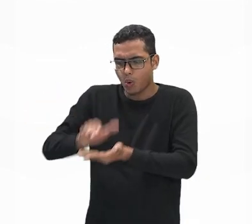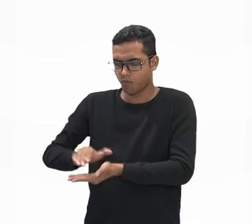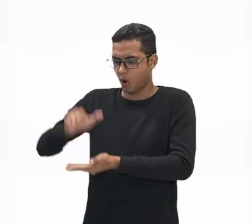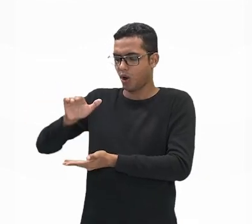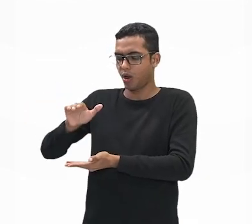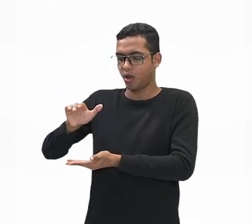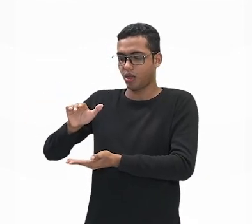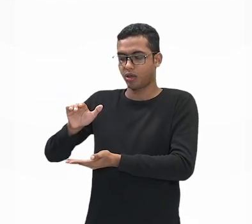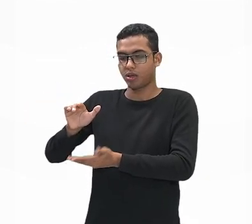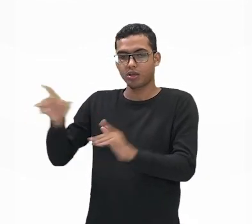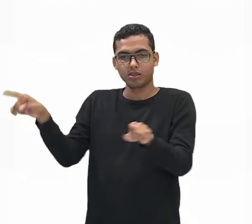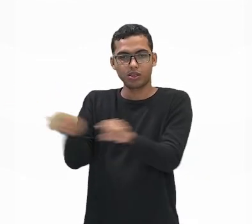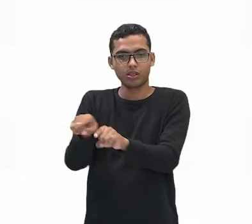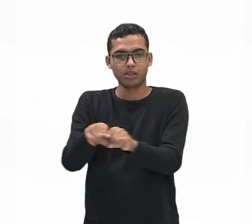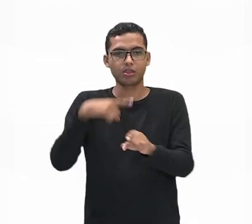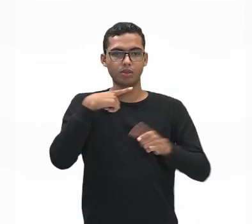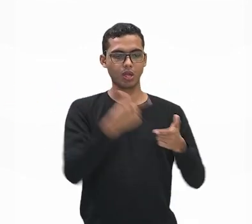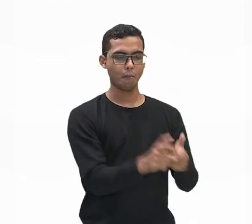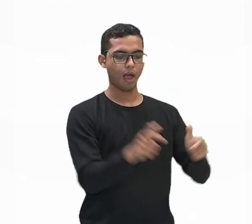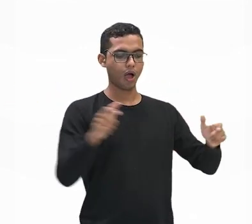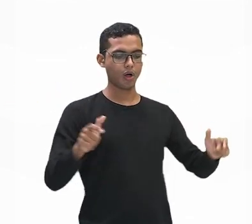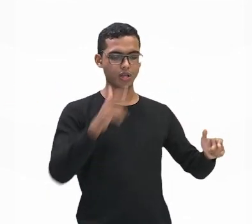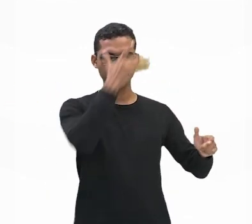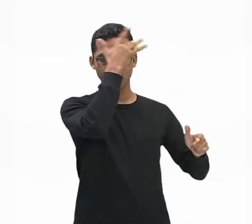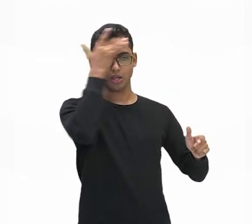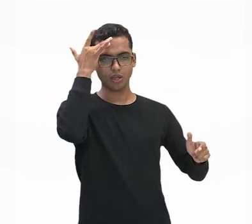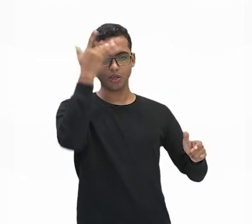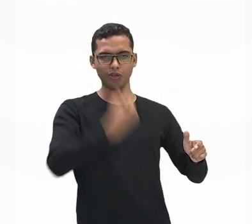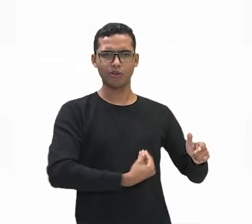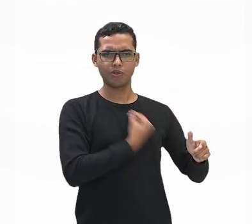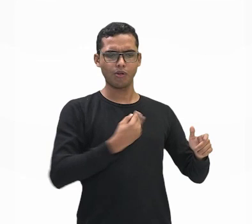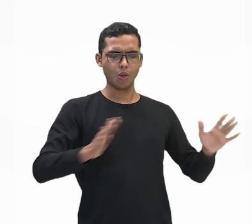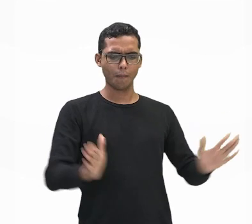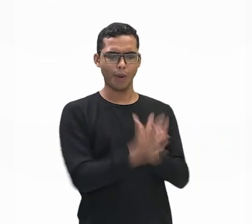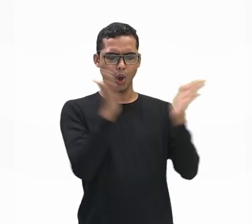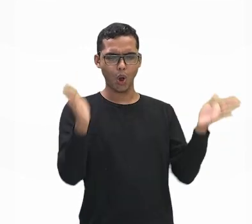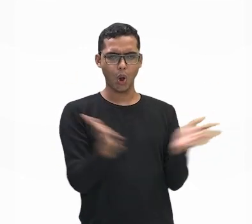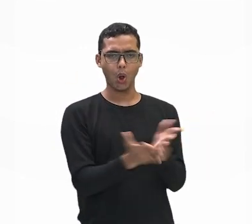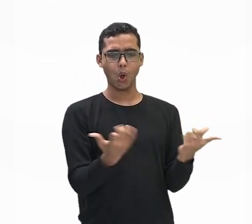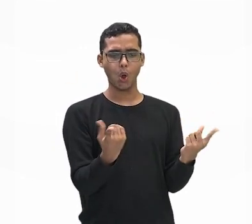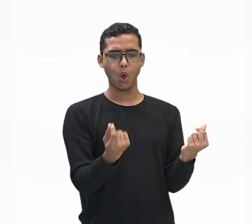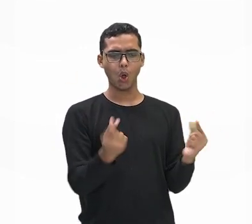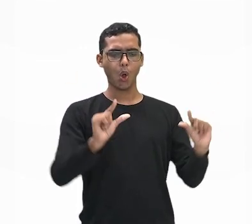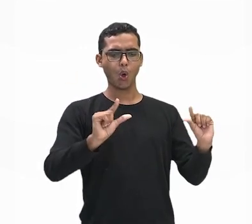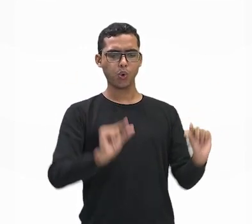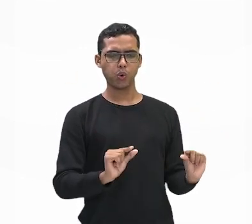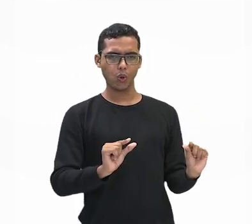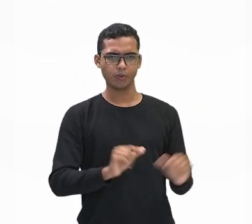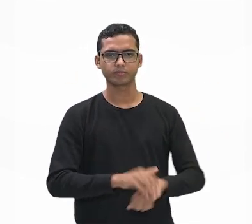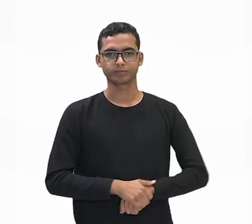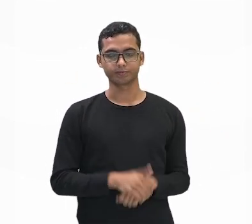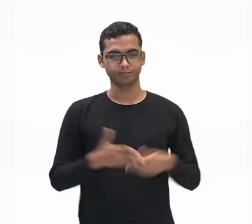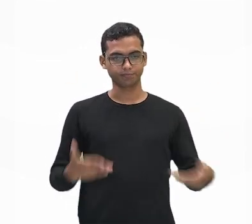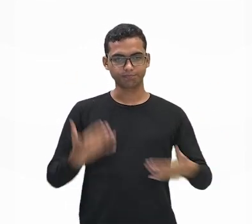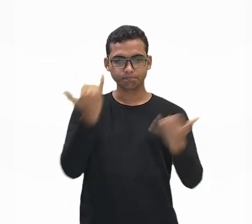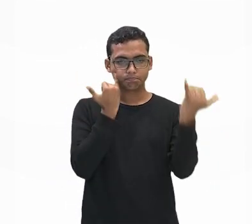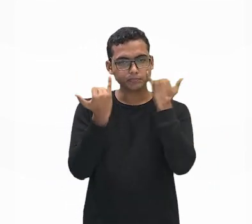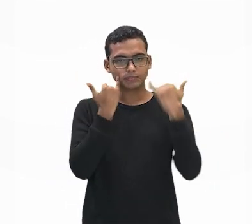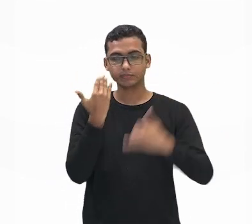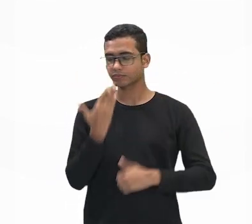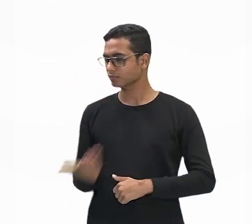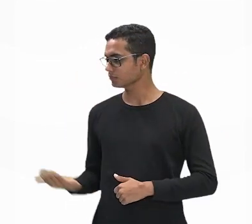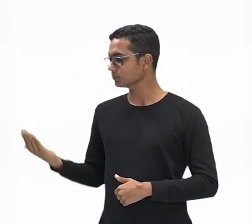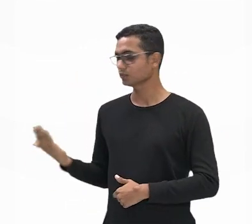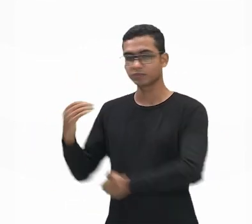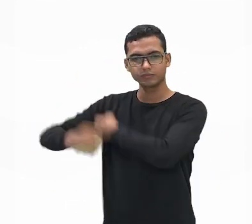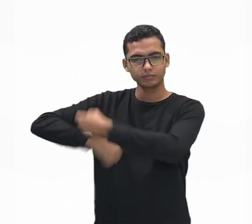pouco dinheiro. Isso são as diferentes faces das desigualdades aqui no território brasileiro. E esse dado aí que a gente está vendo, pessoal, é de